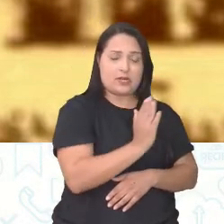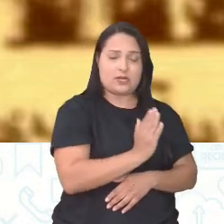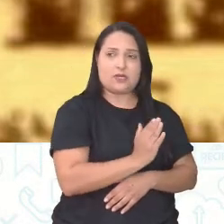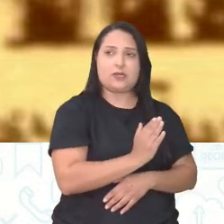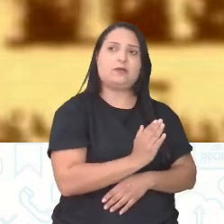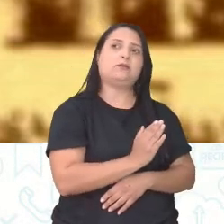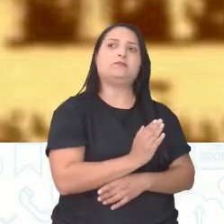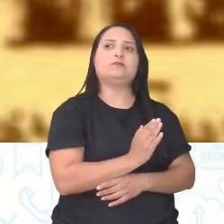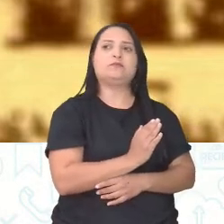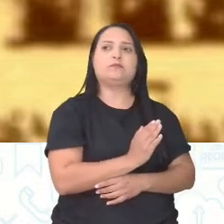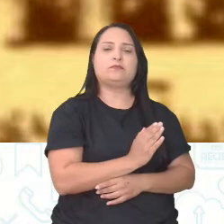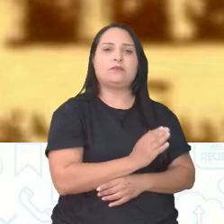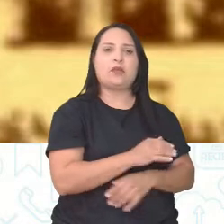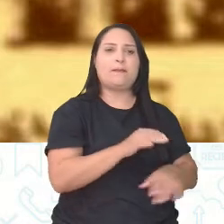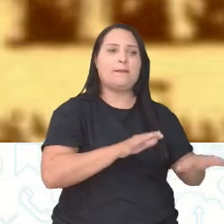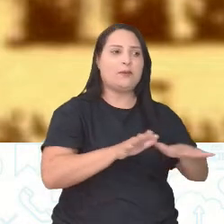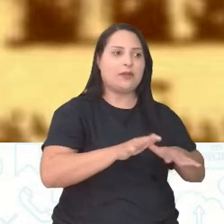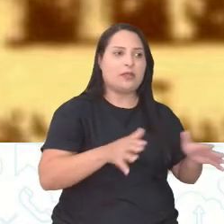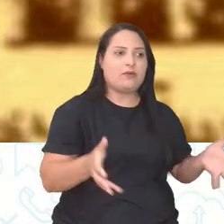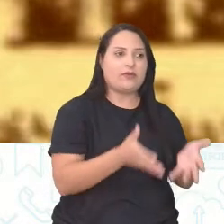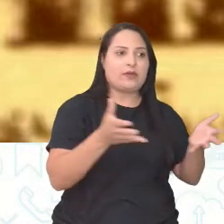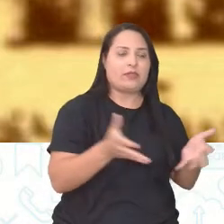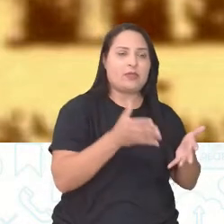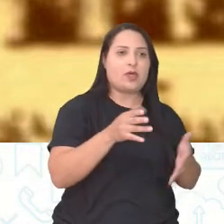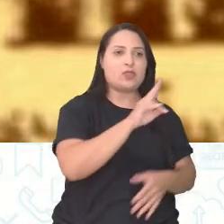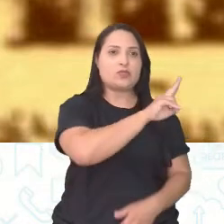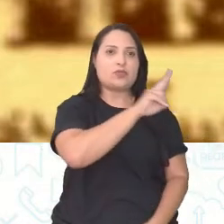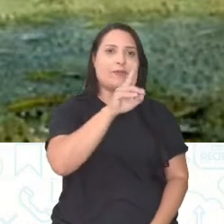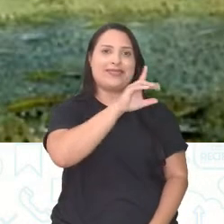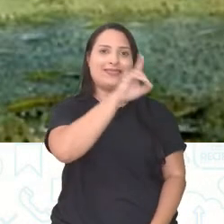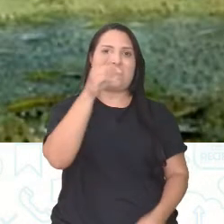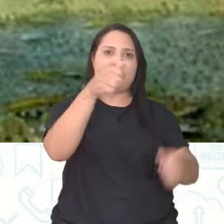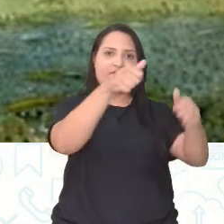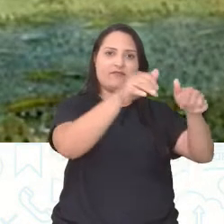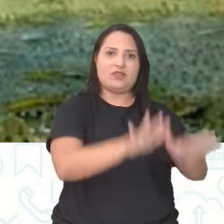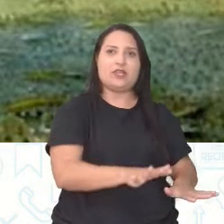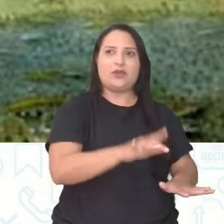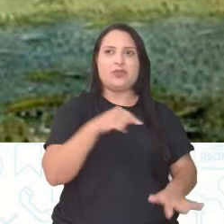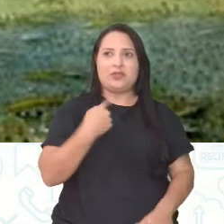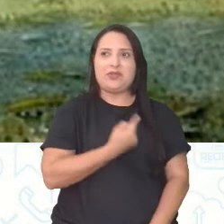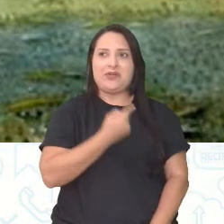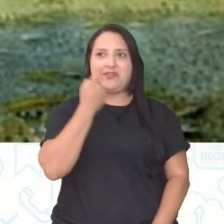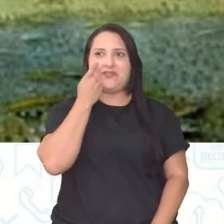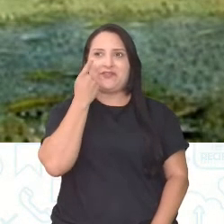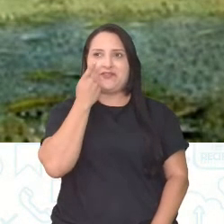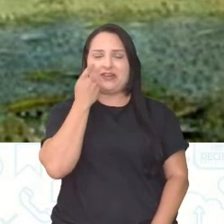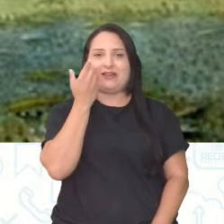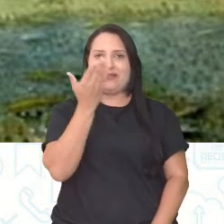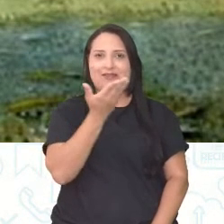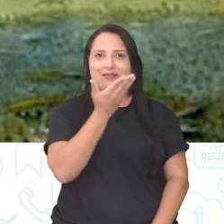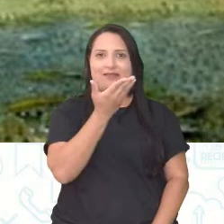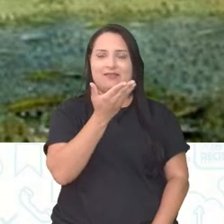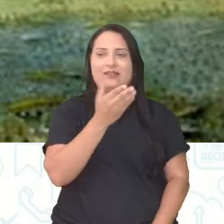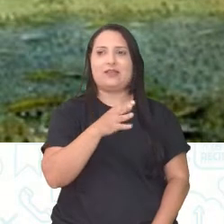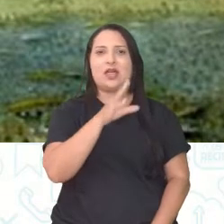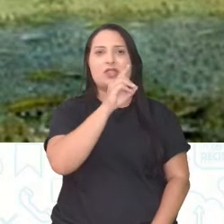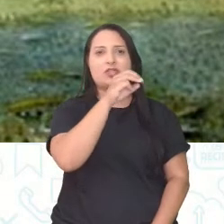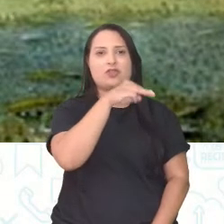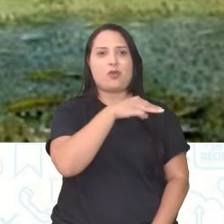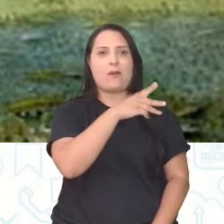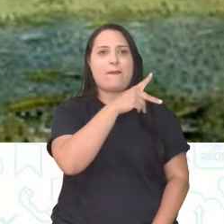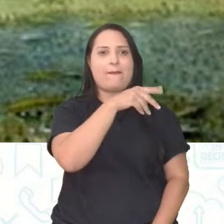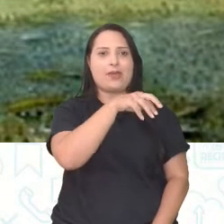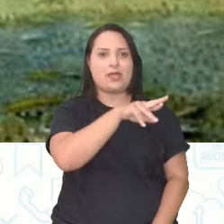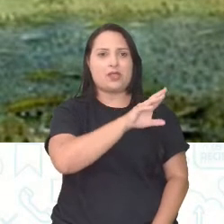esse manifesto, essa mobilização, fica conhecido como o dia do Fico, que a gente vai ver aqui. Olha, Dom Pedro respondeu